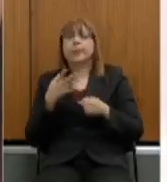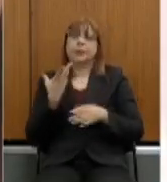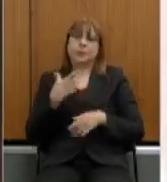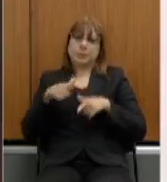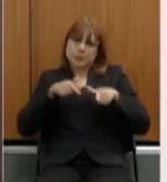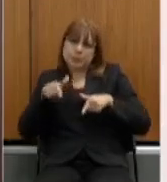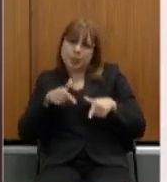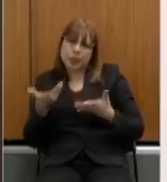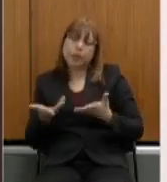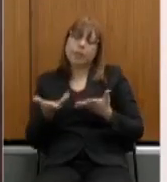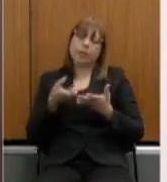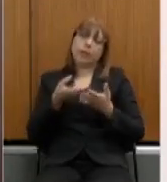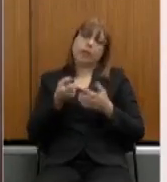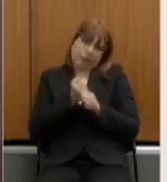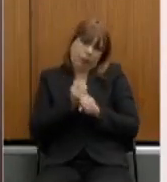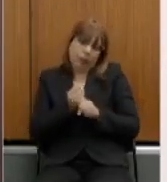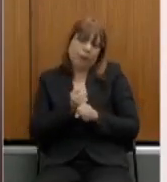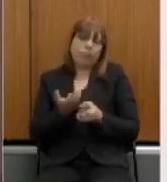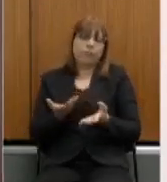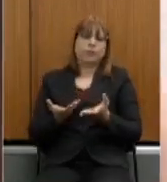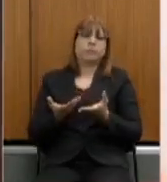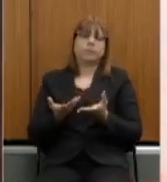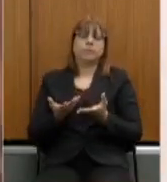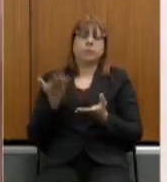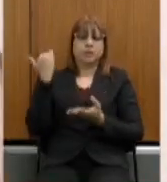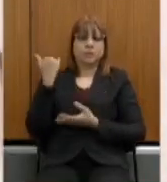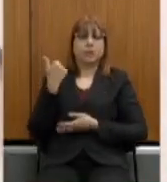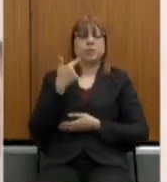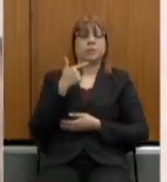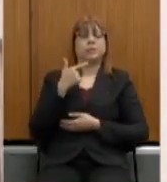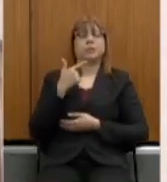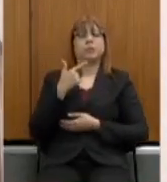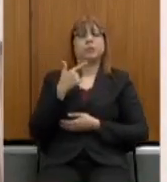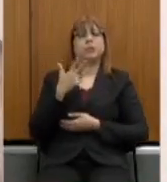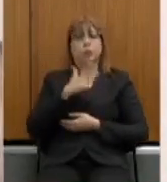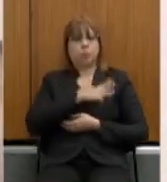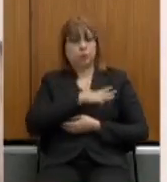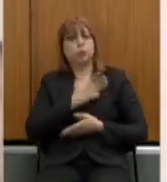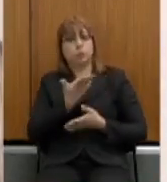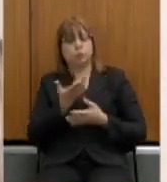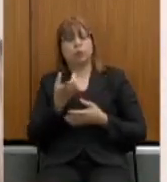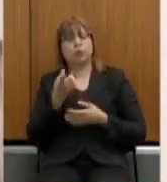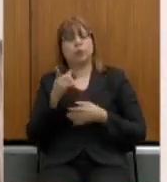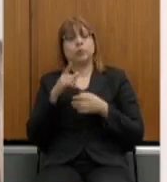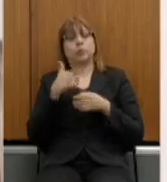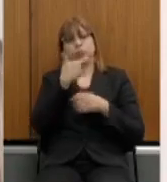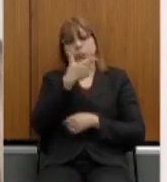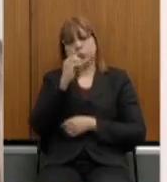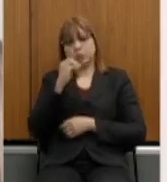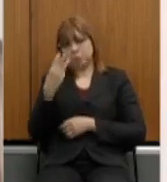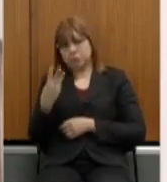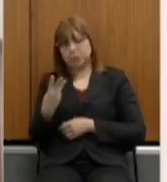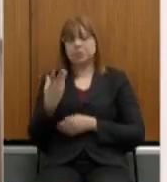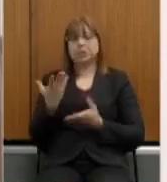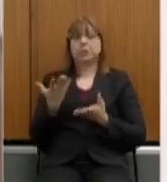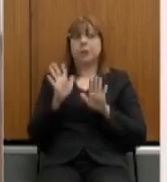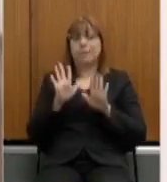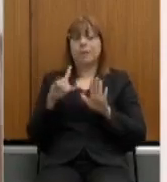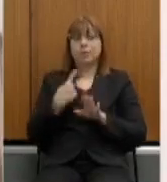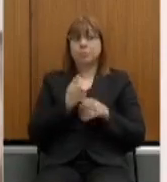41 de 2003, do presidente Lula, a gente tem que se lembrar